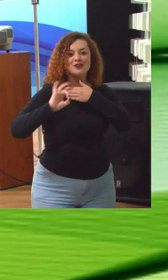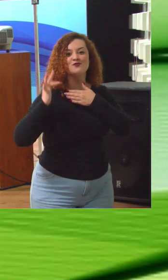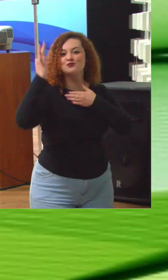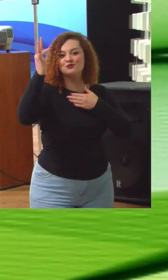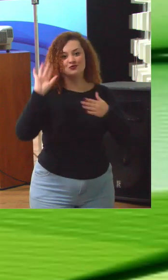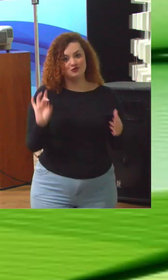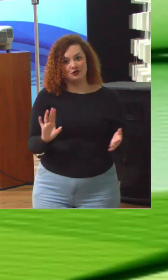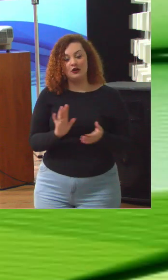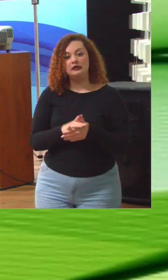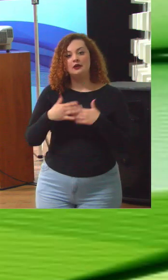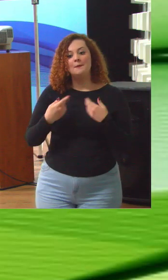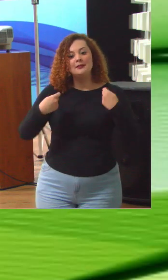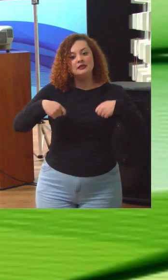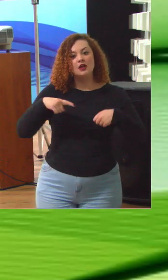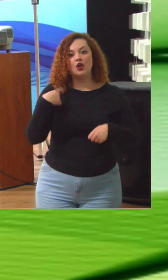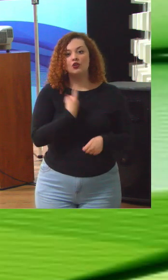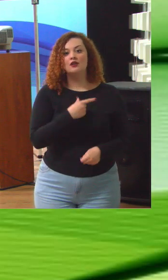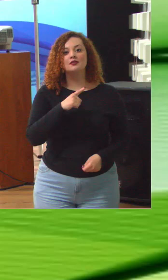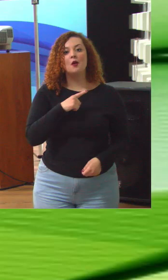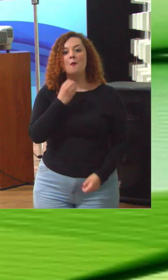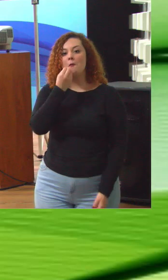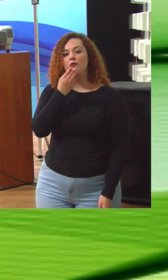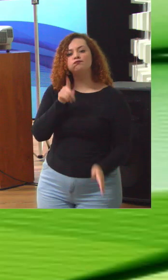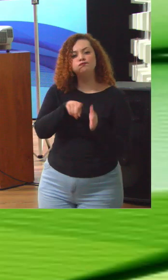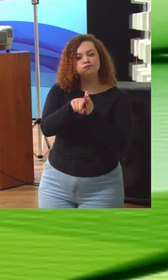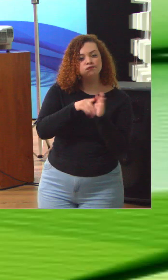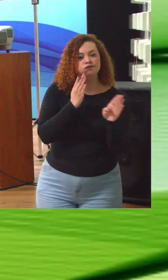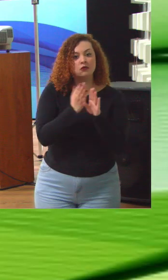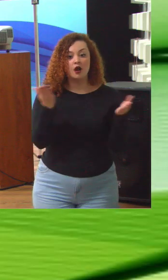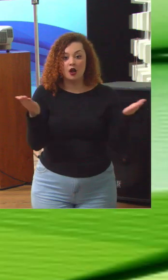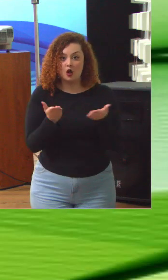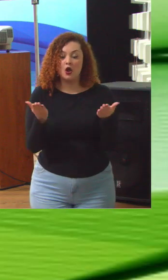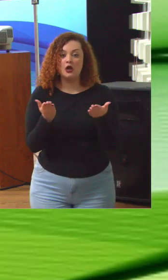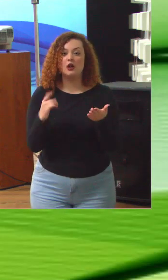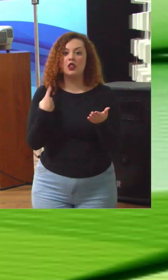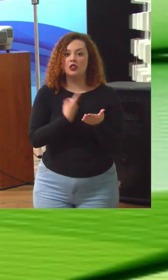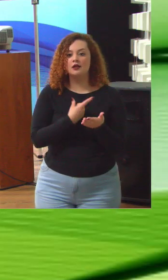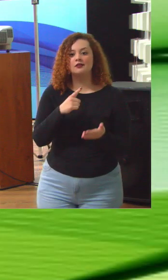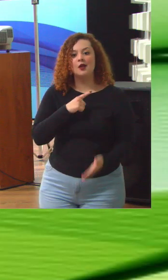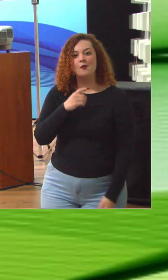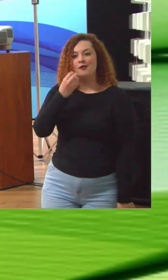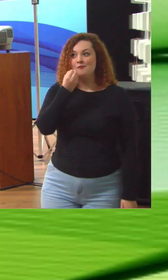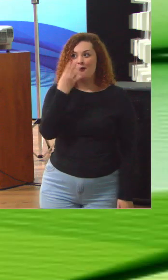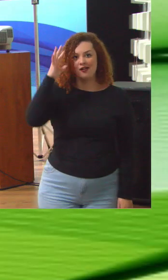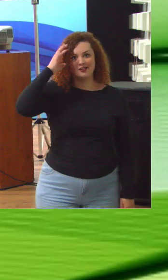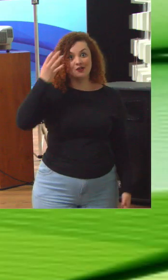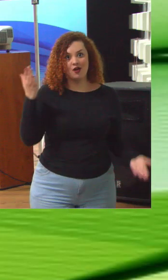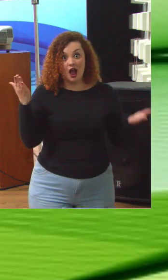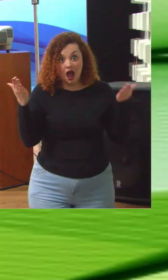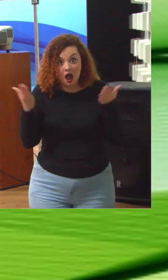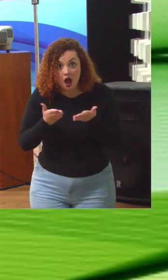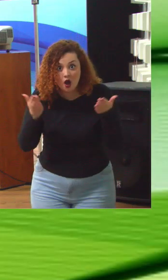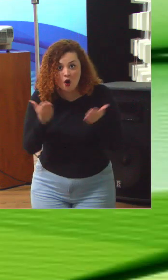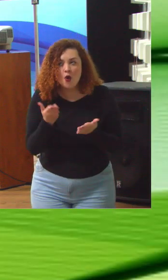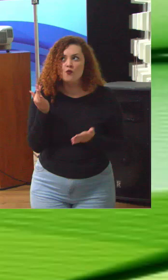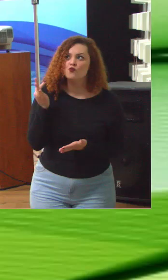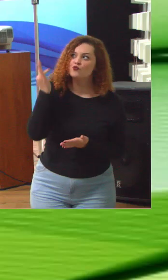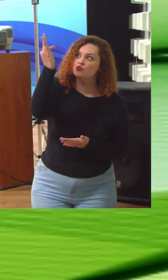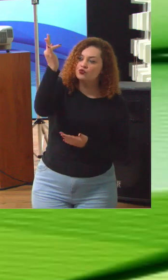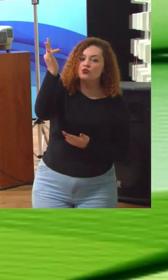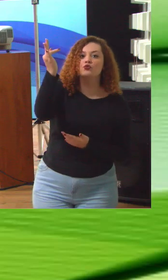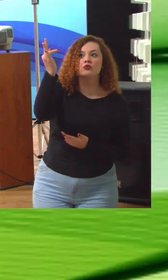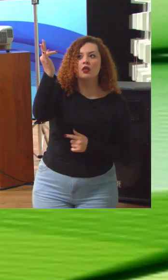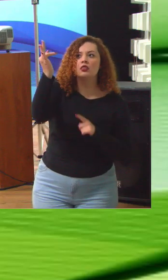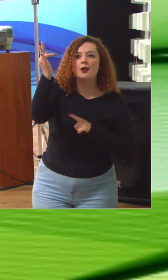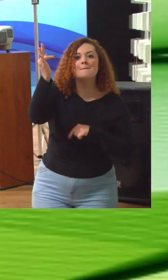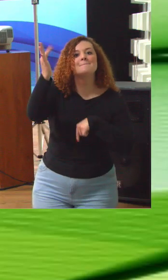Então é preciso que nós tenhamos bons diagnósticos agora, para que nós tenhamos boas decisões agora, para que lá no futuro a gente tenha um